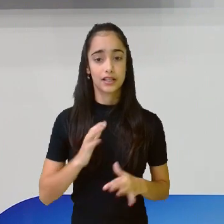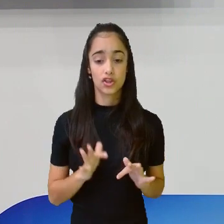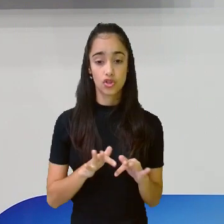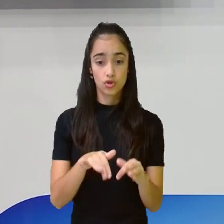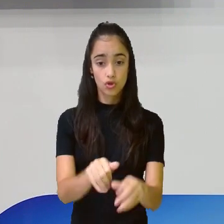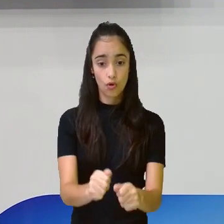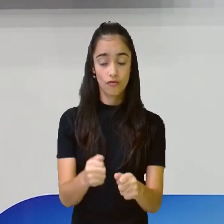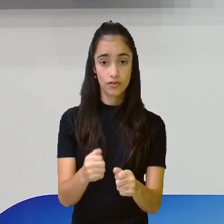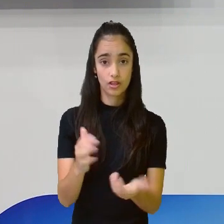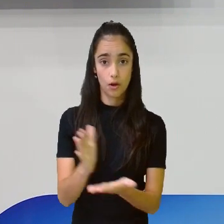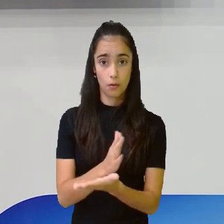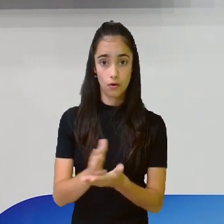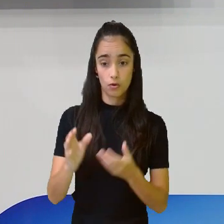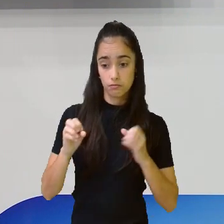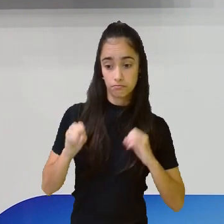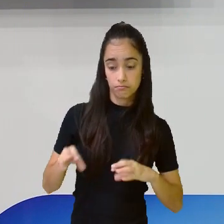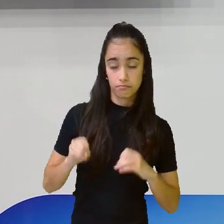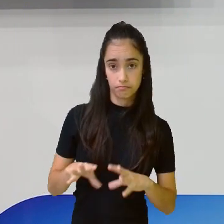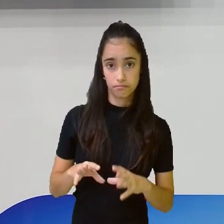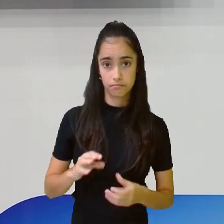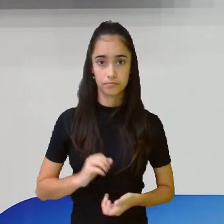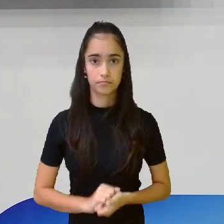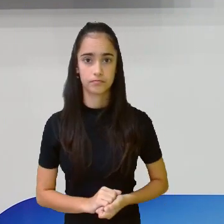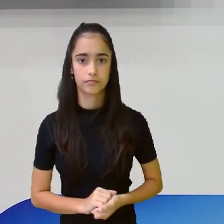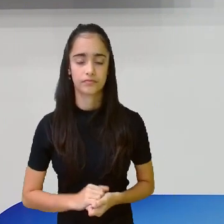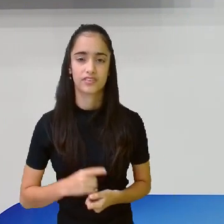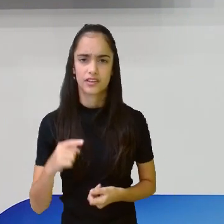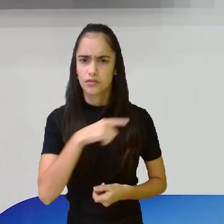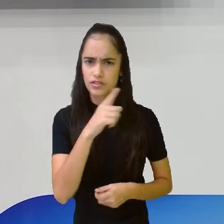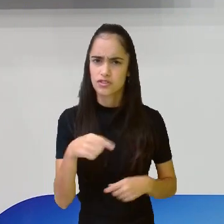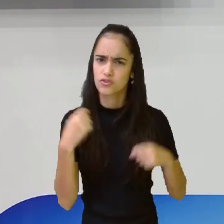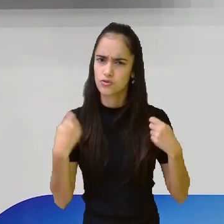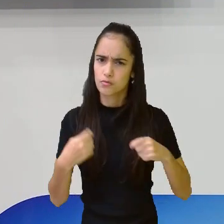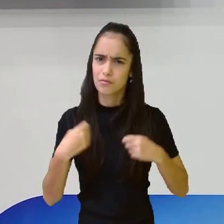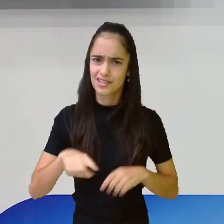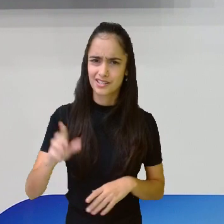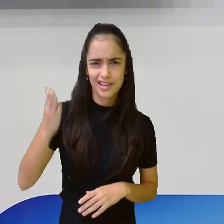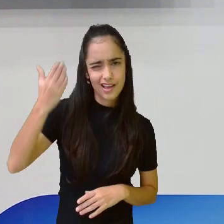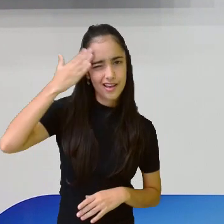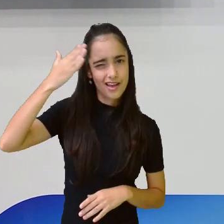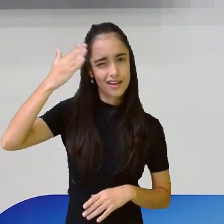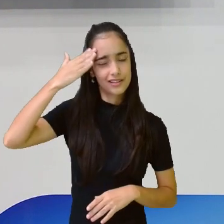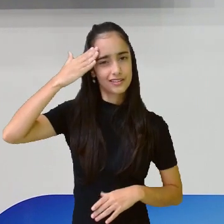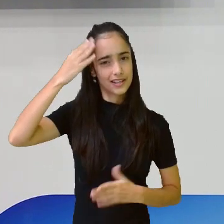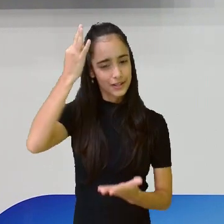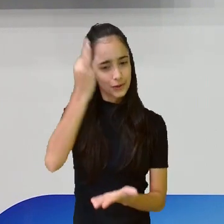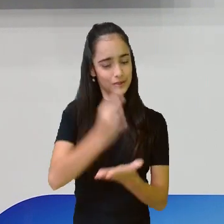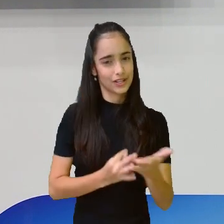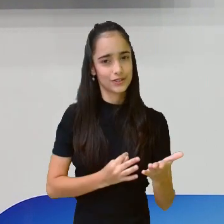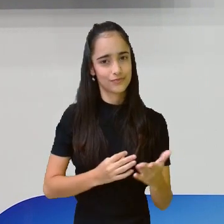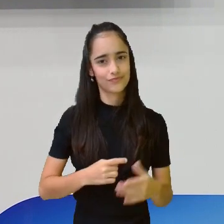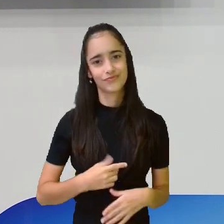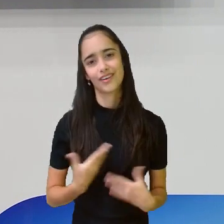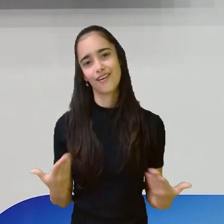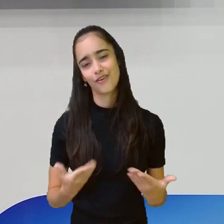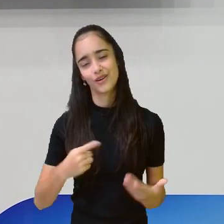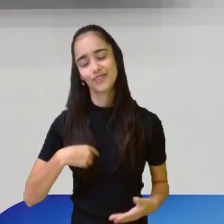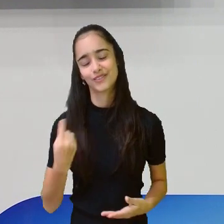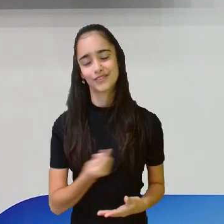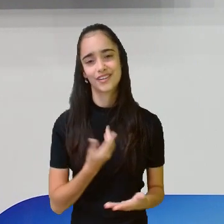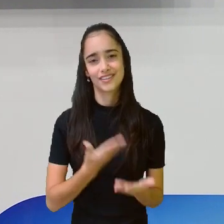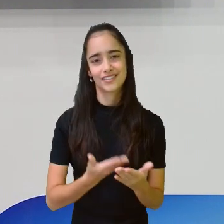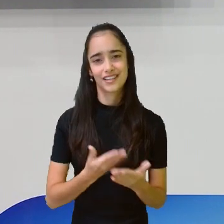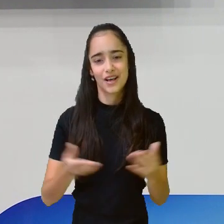lá, moral, dois pontos, escrito, não. Você vai dar sua interpretação. Nossa aula vai ficando